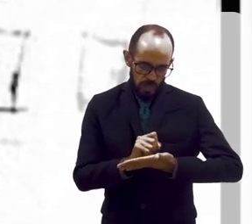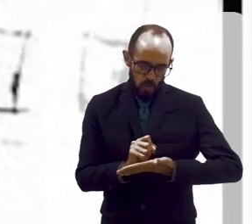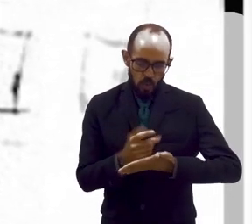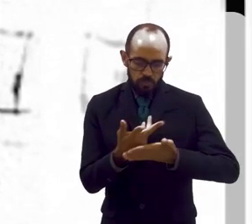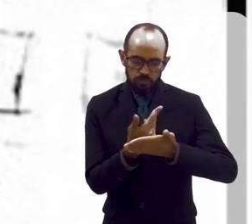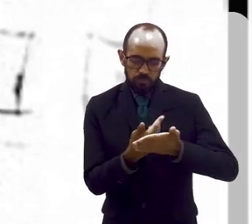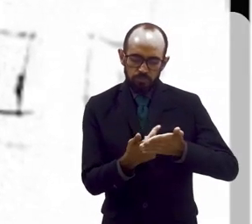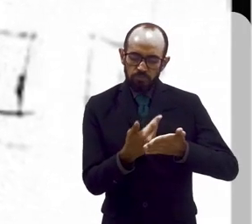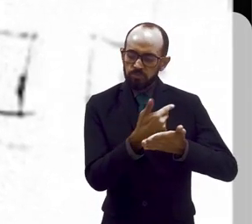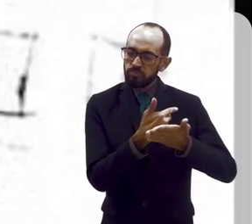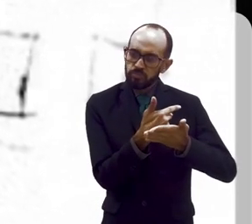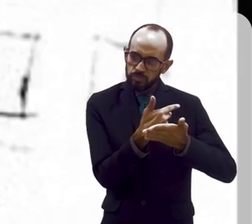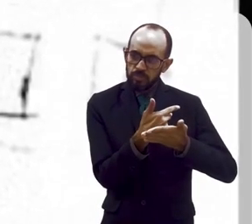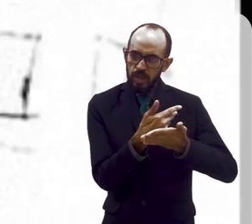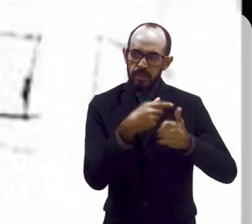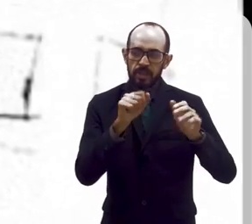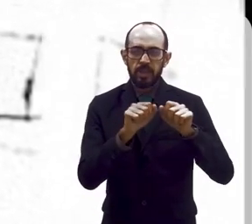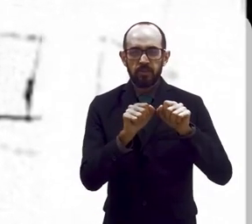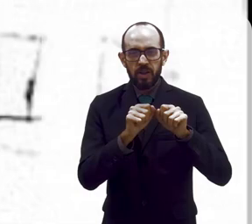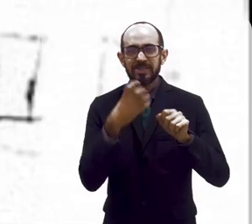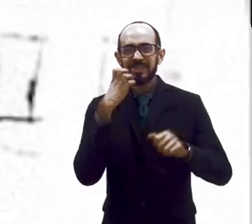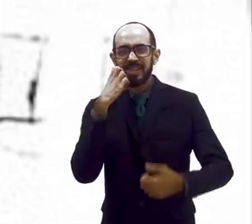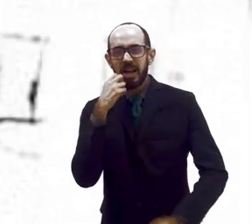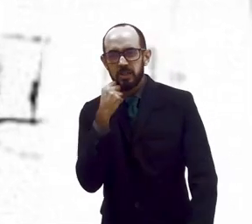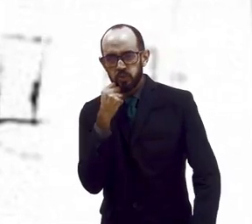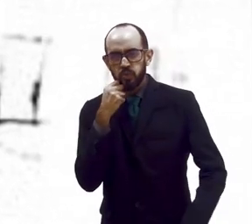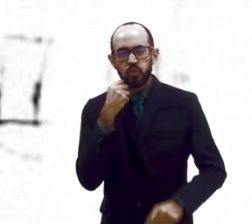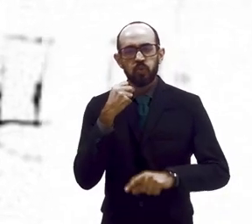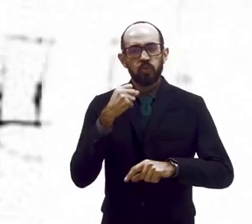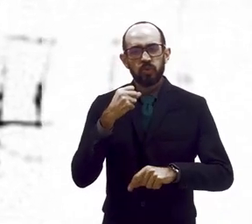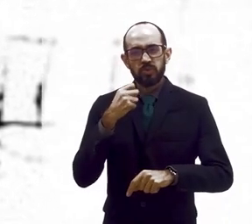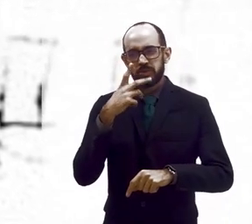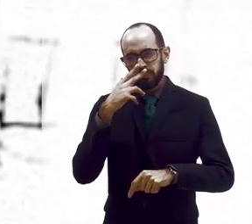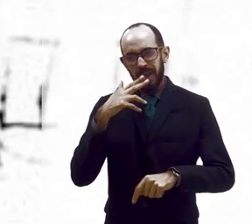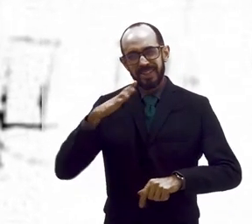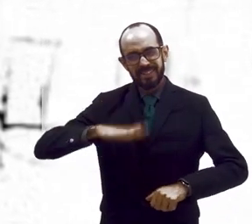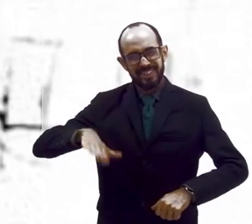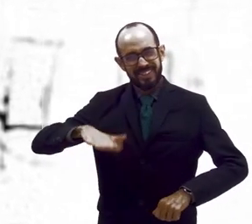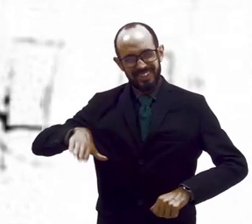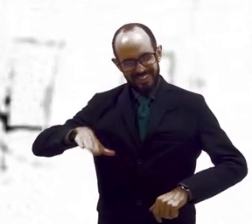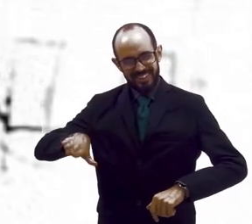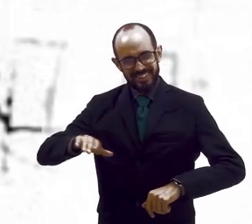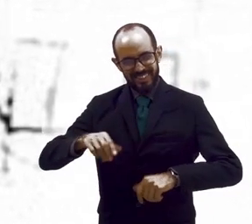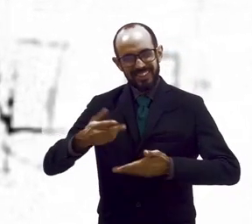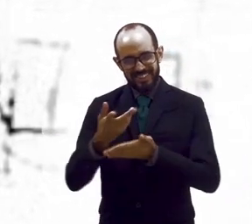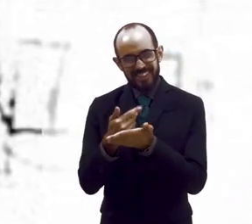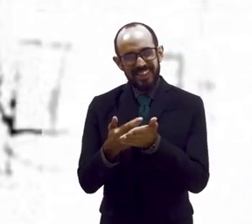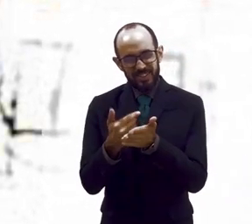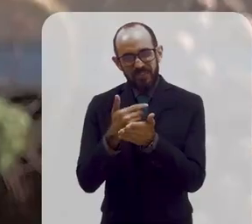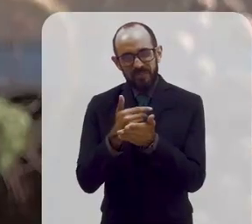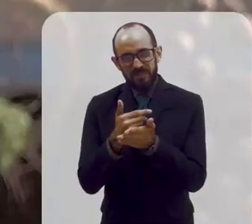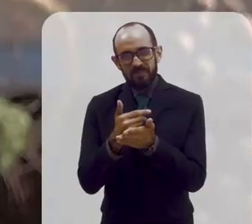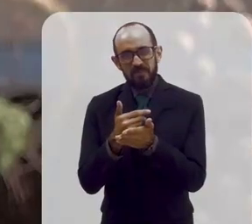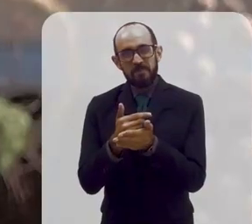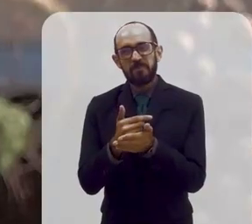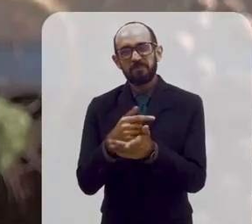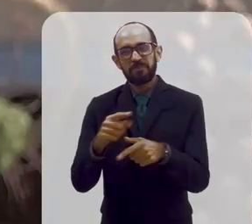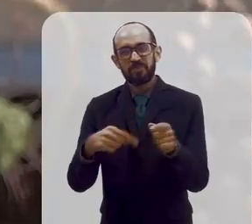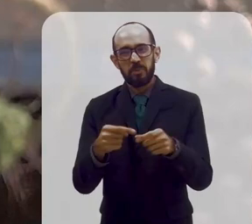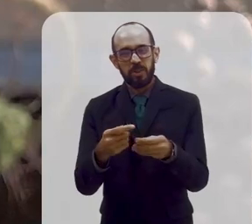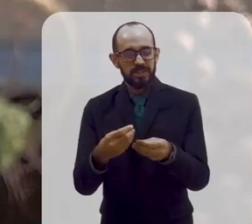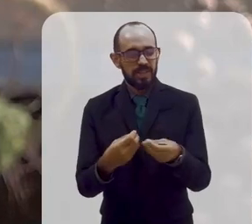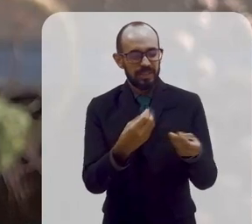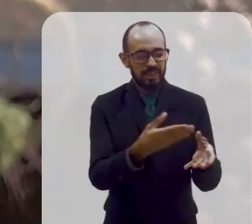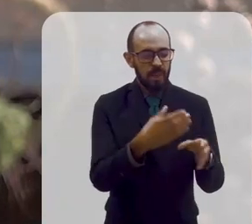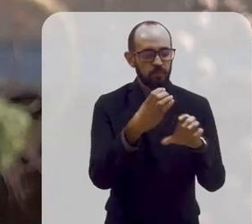E ele passa esses rascunhos, um pouco até infantis, até os rascunhos dele, é muito engraçado isso. E aí ele